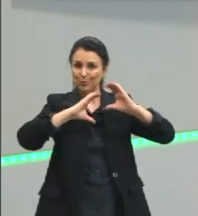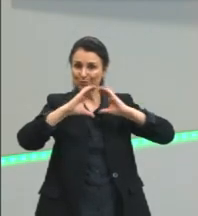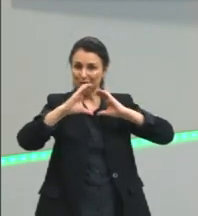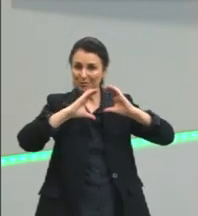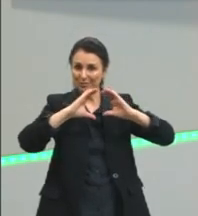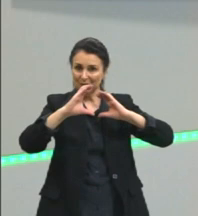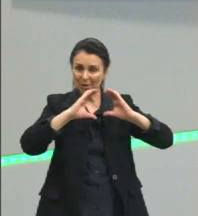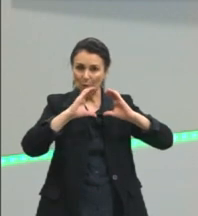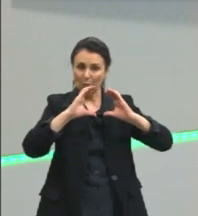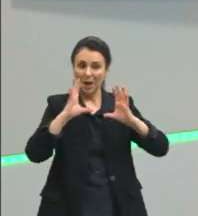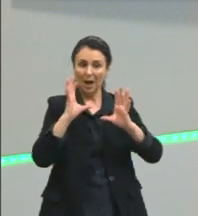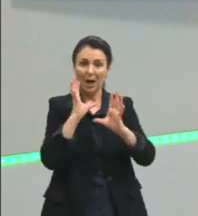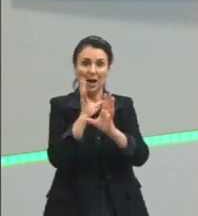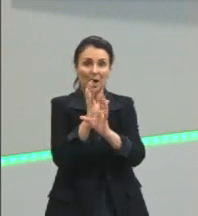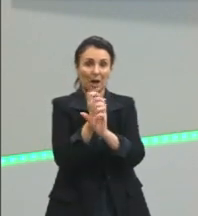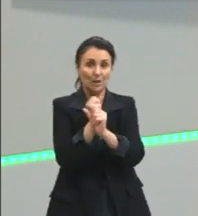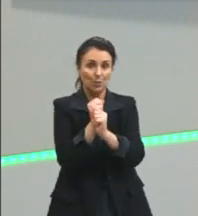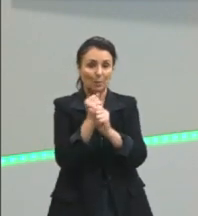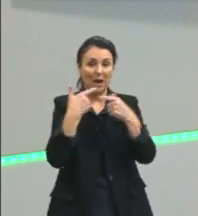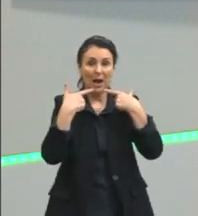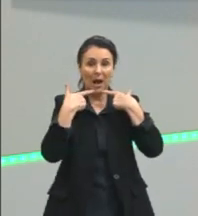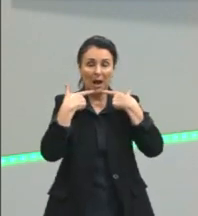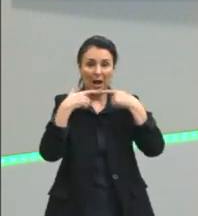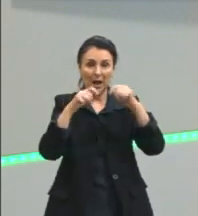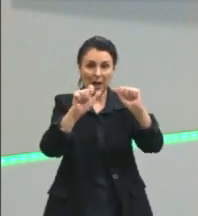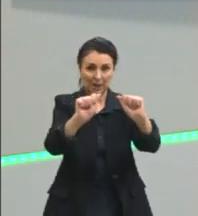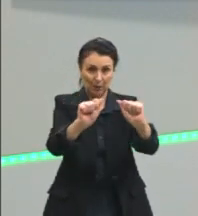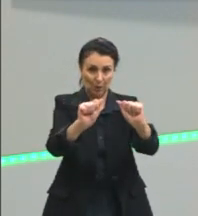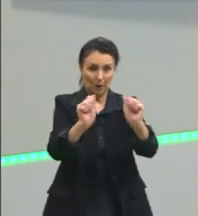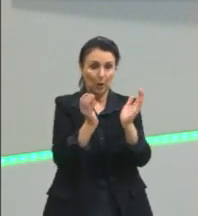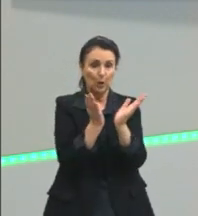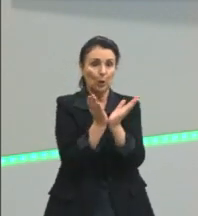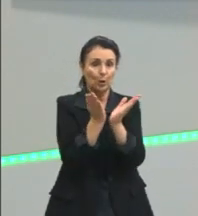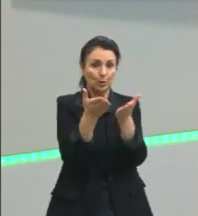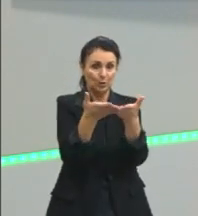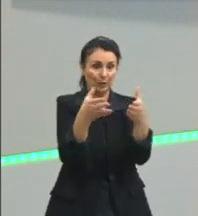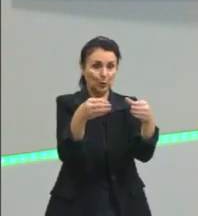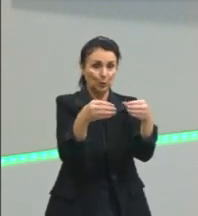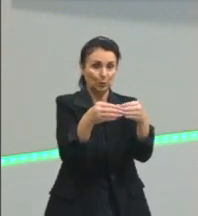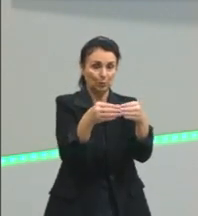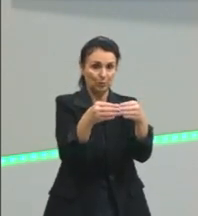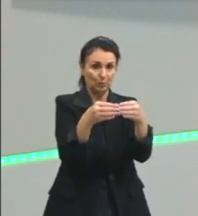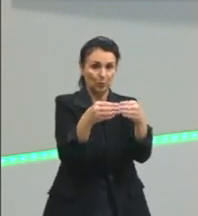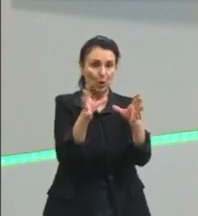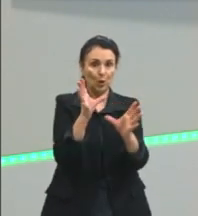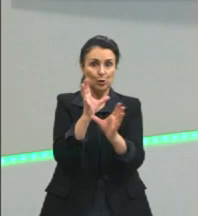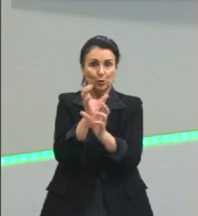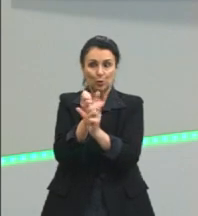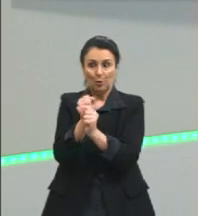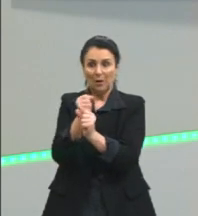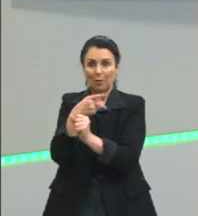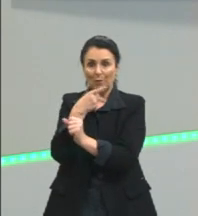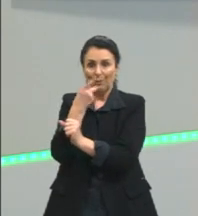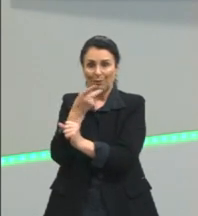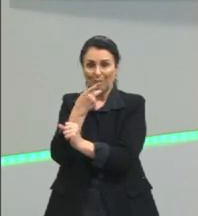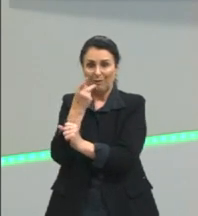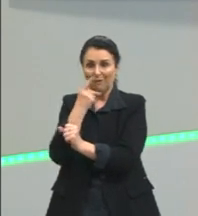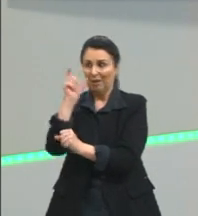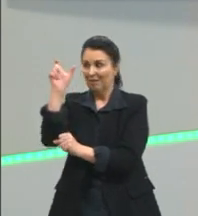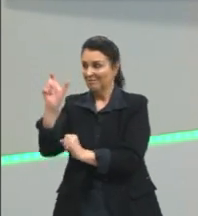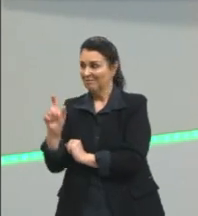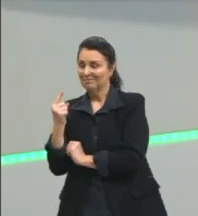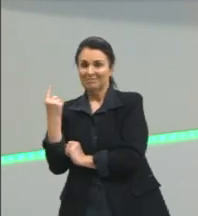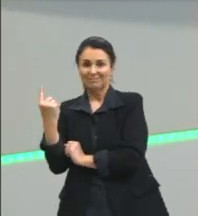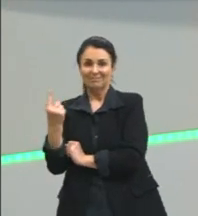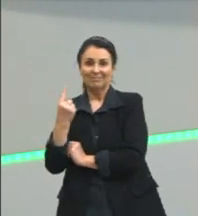vai ser a soma dessa língua, que é coletiva, com a fala, que é individual.